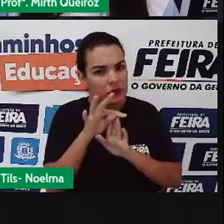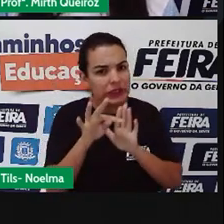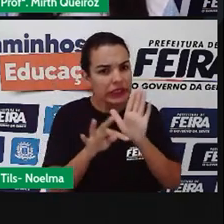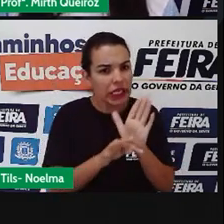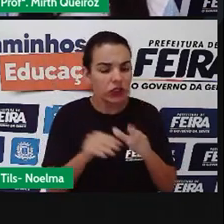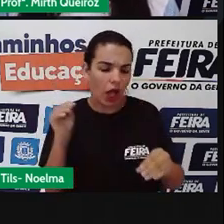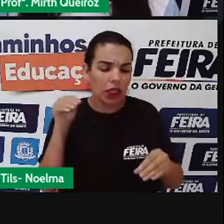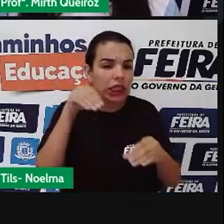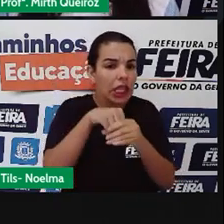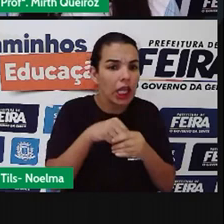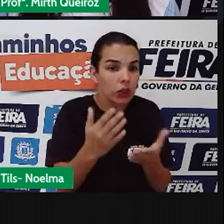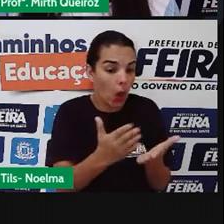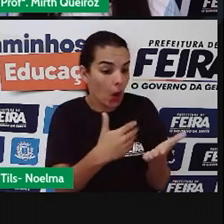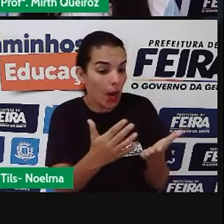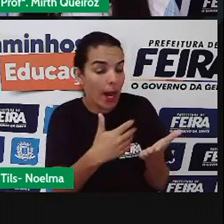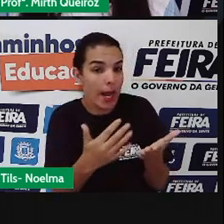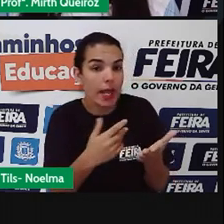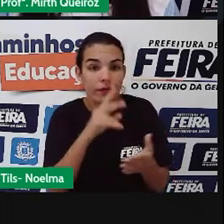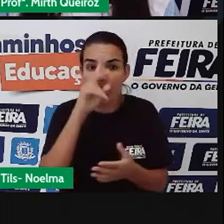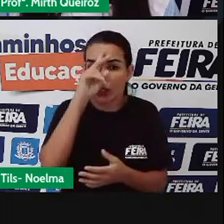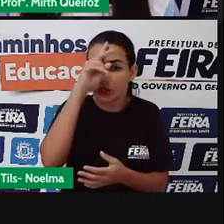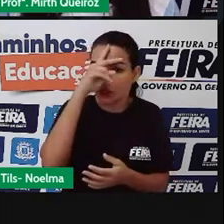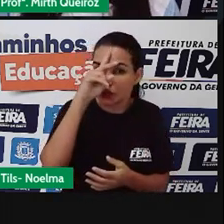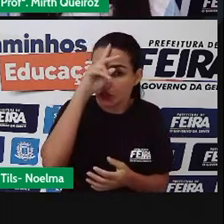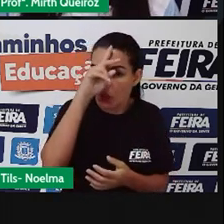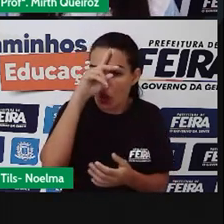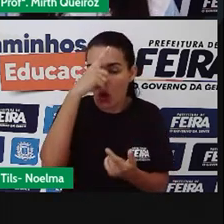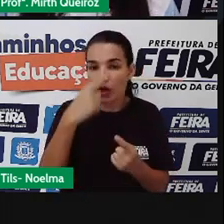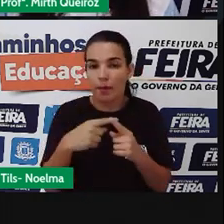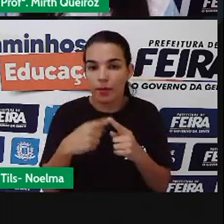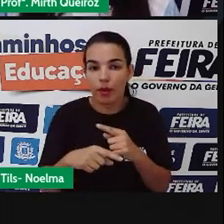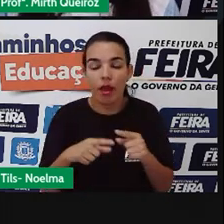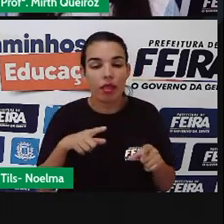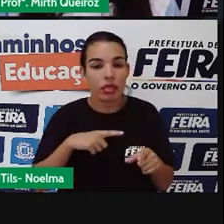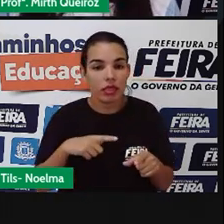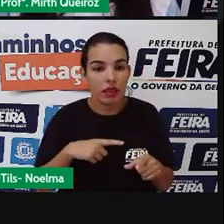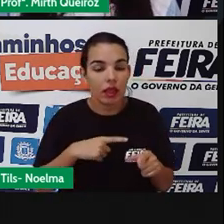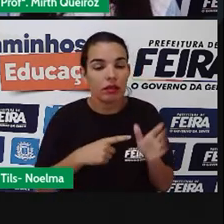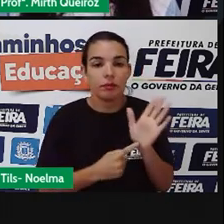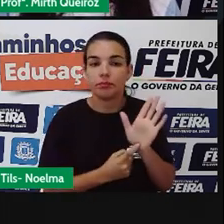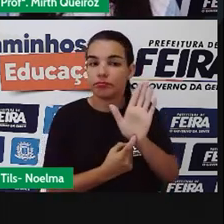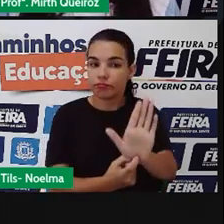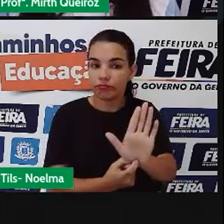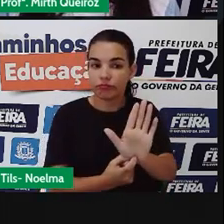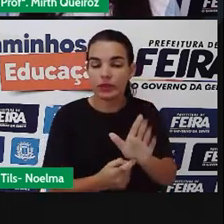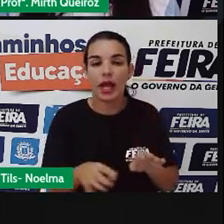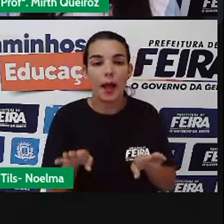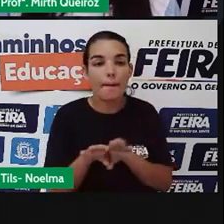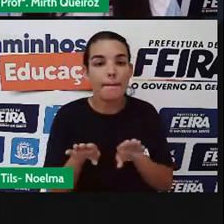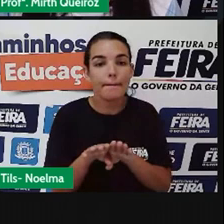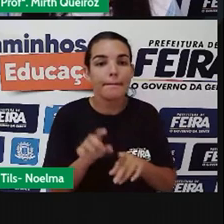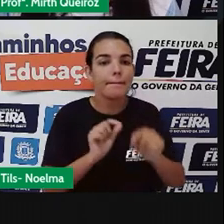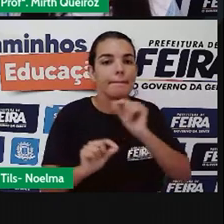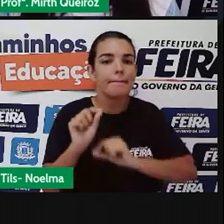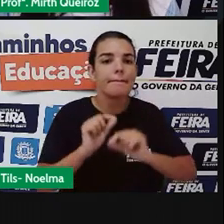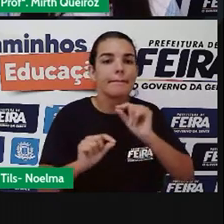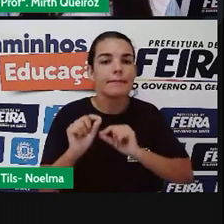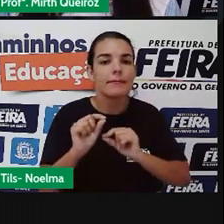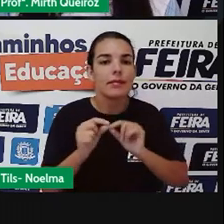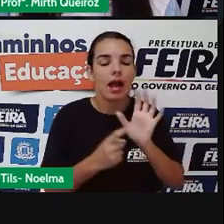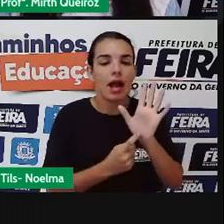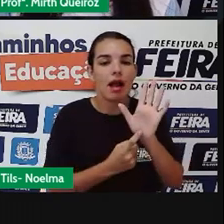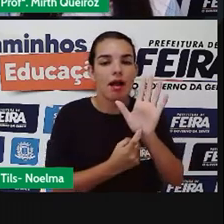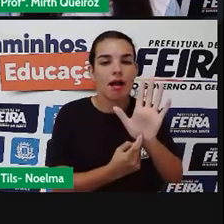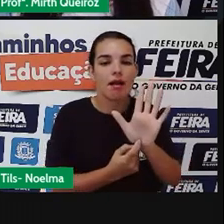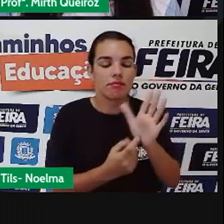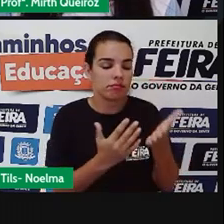história que traz esses livros serem considerados uma arte também, a própria capa, a ilustração da capa,